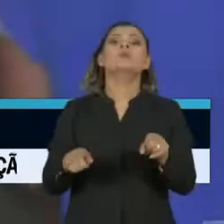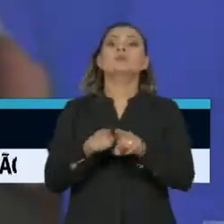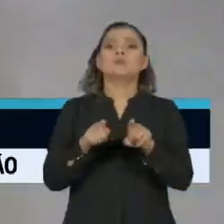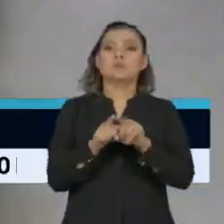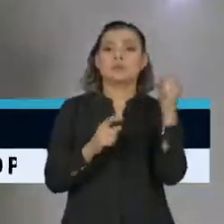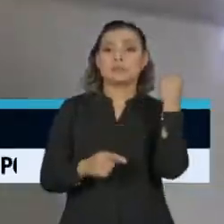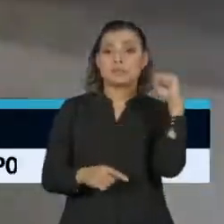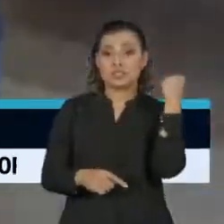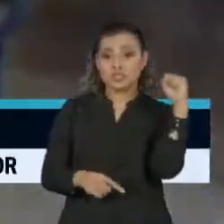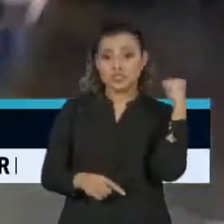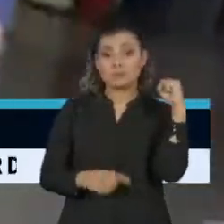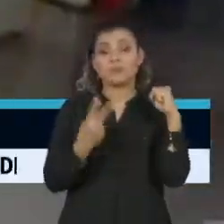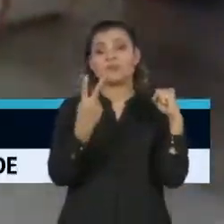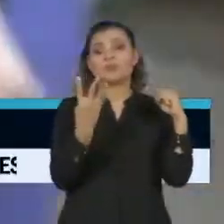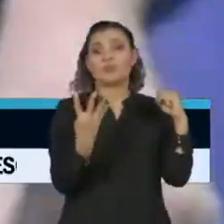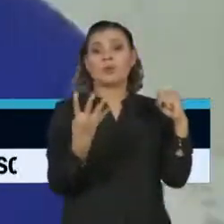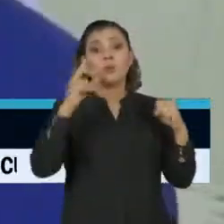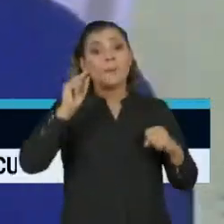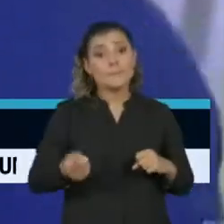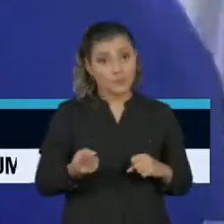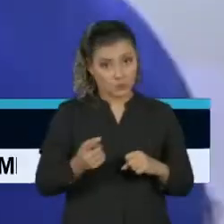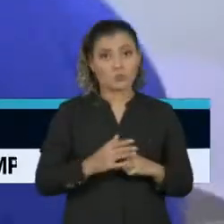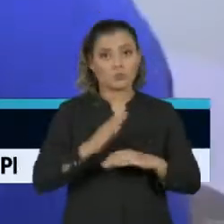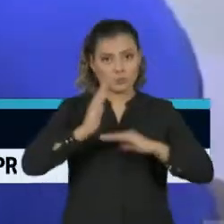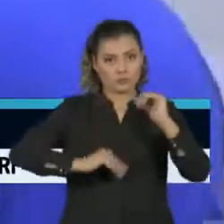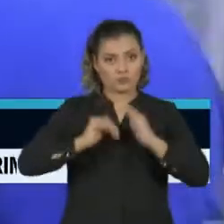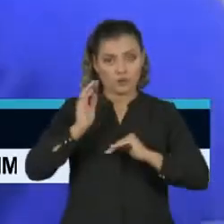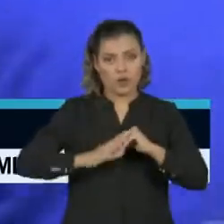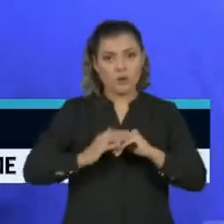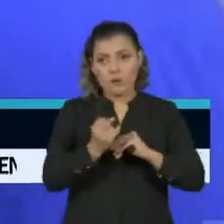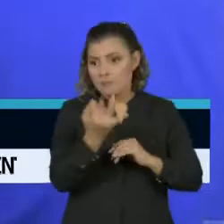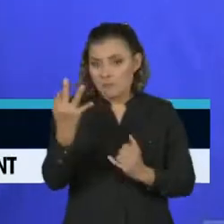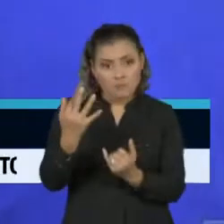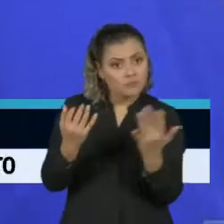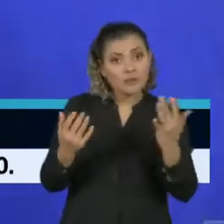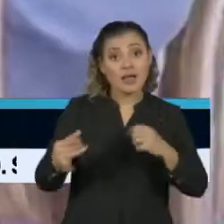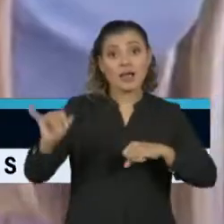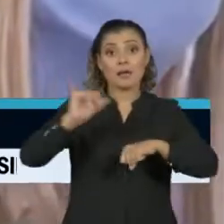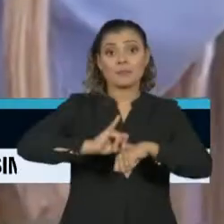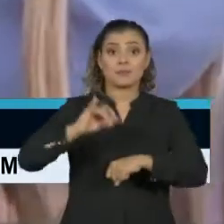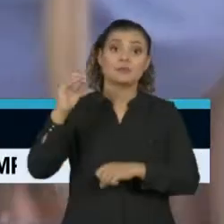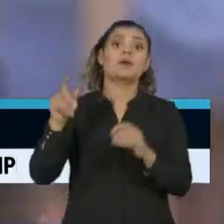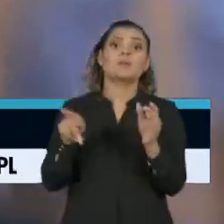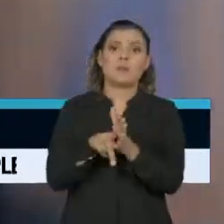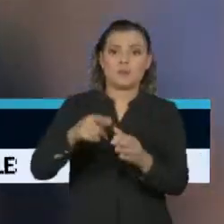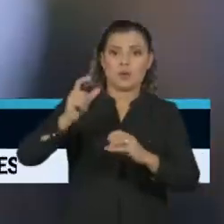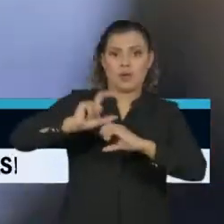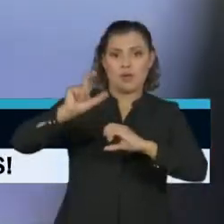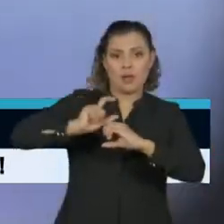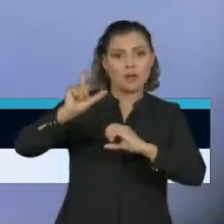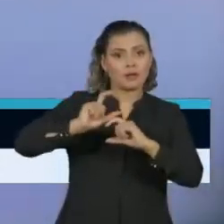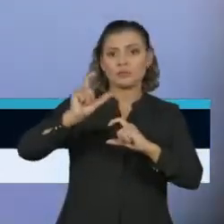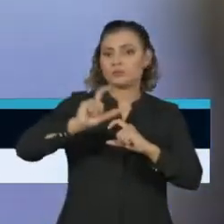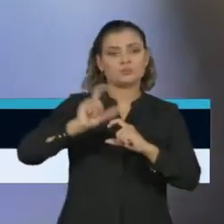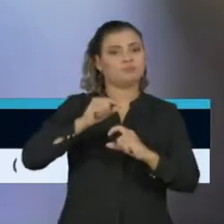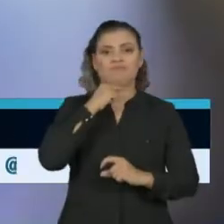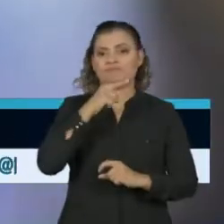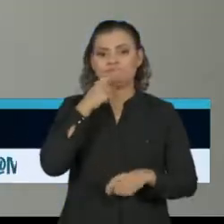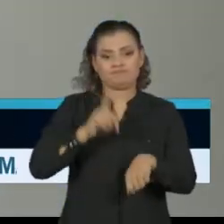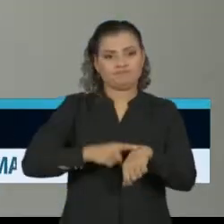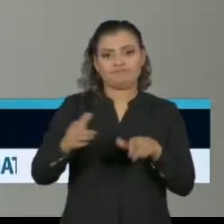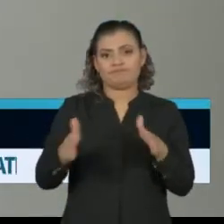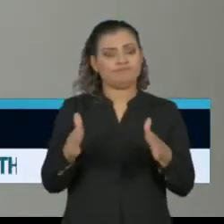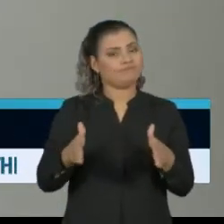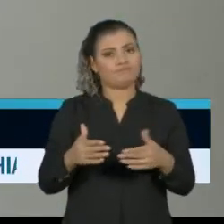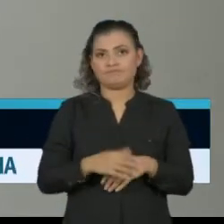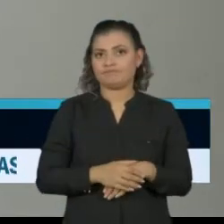soma quase 24 mil profissionais. O número na capital, Aracaju, não é suficiente nesse período de crise,